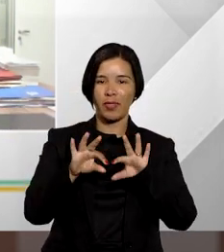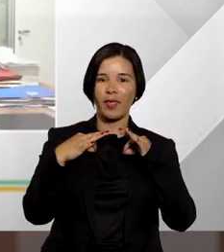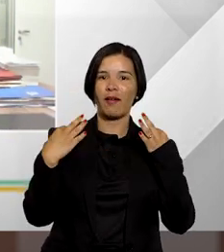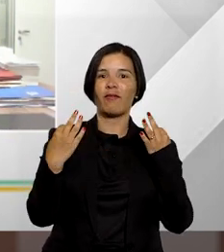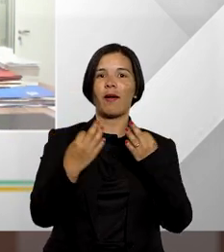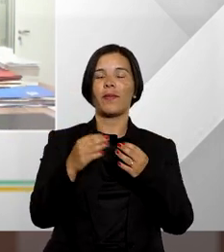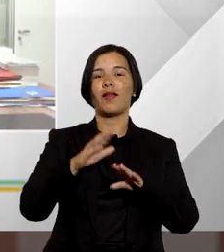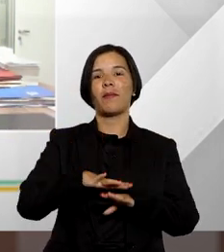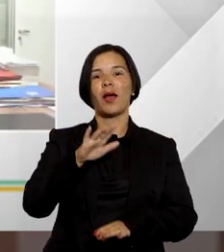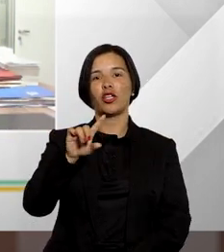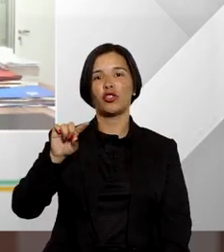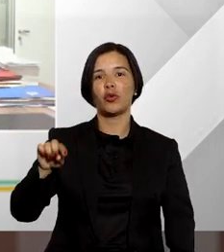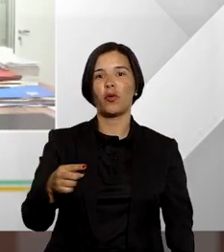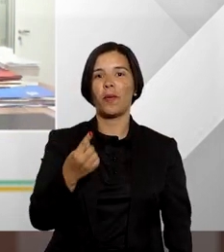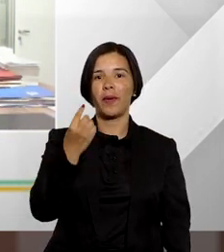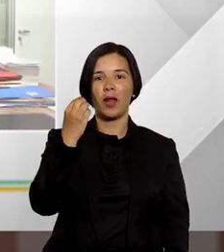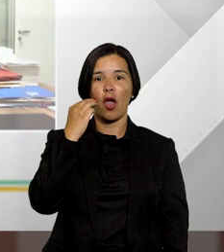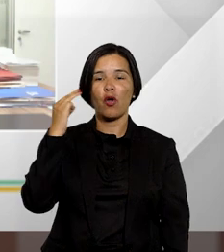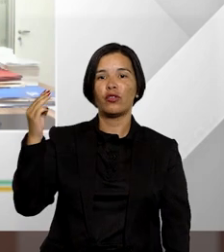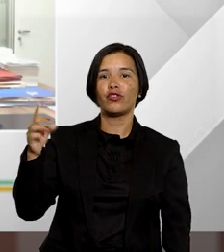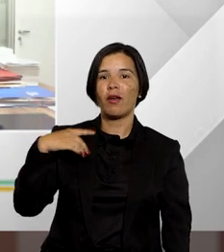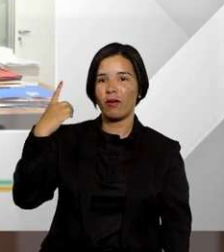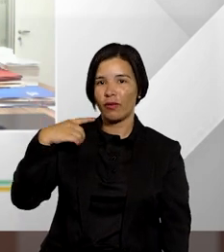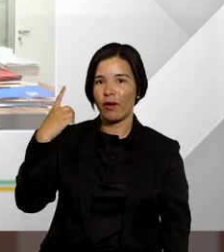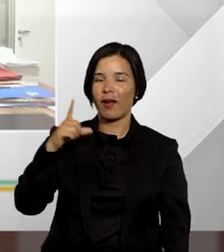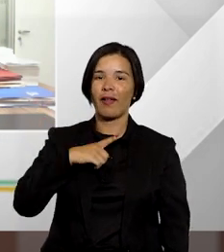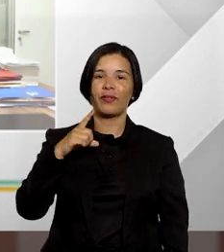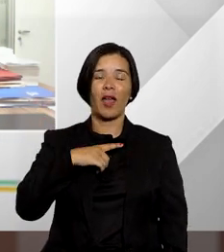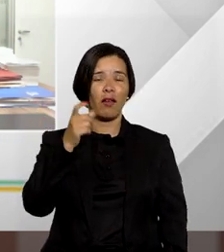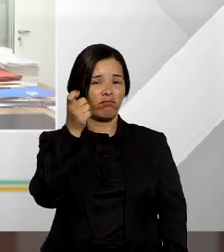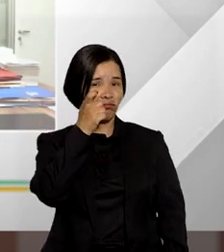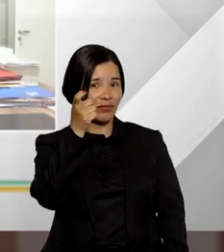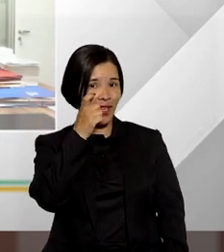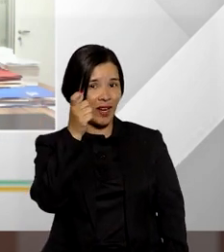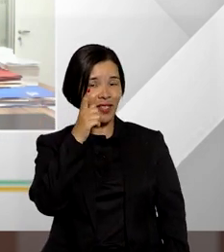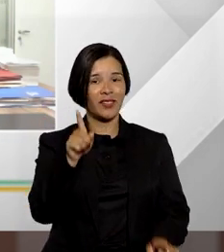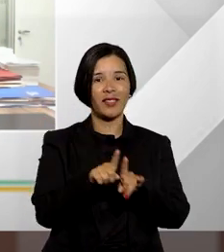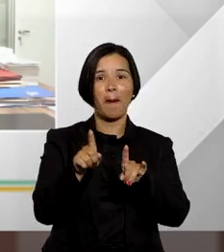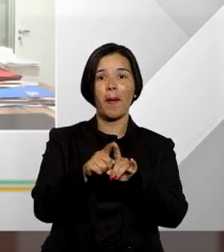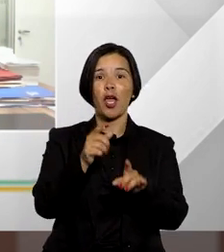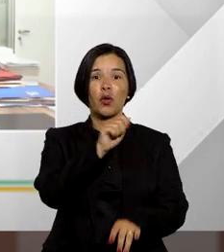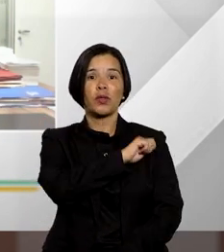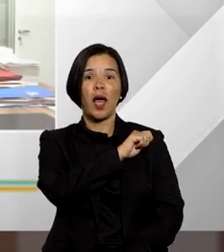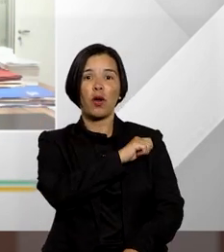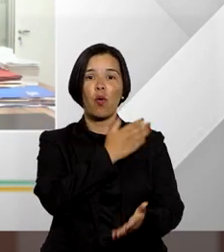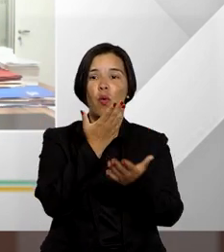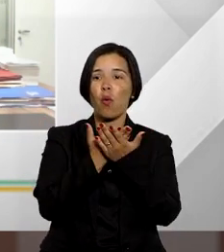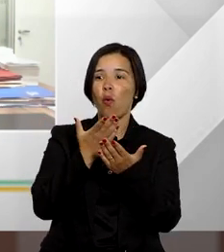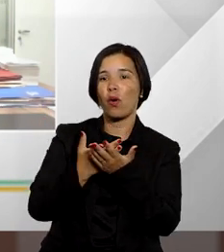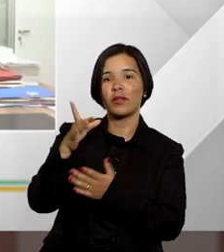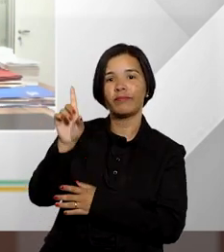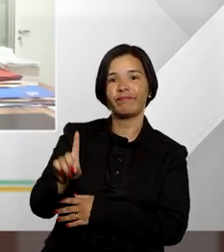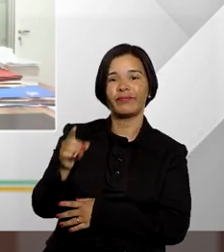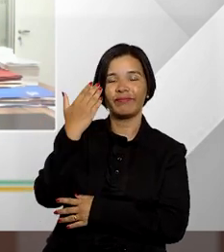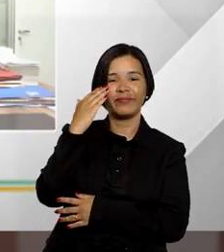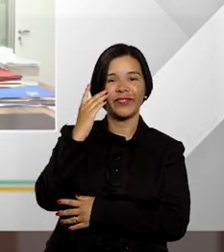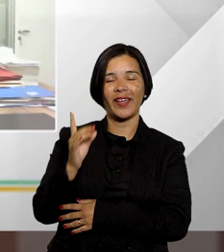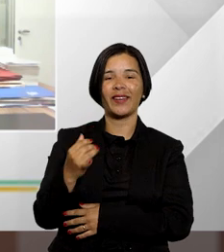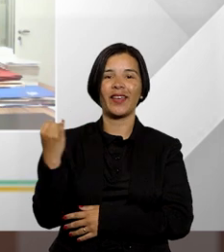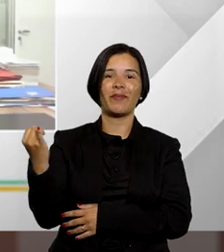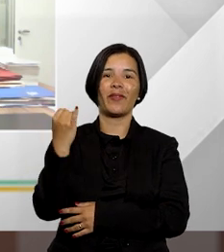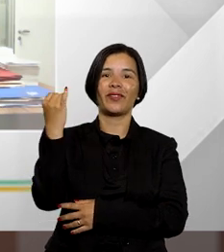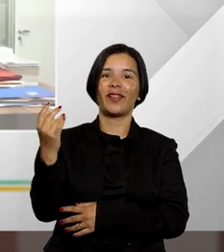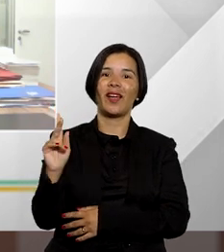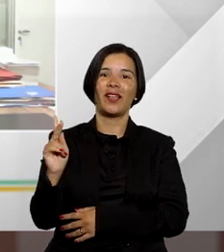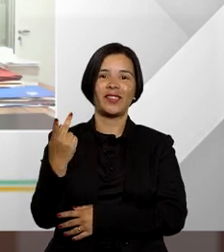dos mais de um milhão e trezentos mil advogados que tem realmente interesse e obviamente os estudantes para que eles compreendam a importância dessa